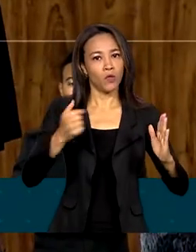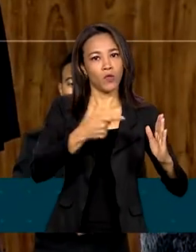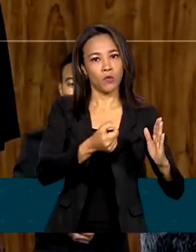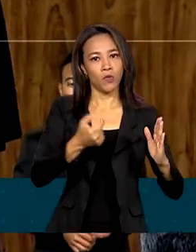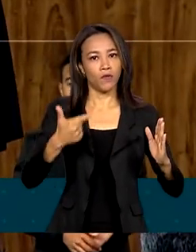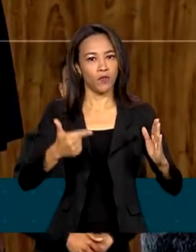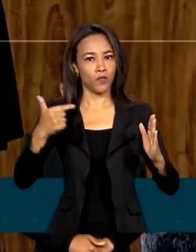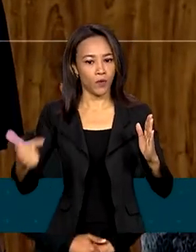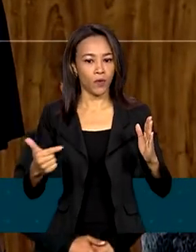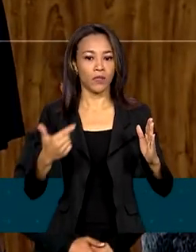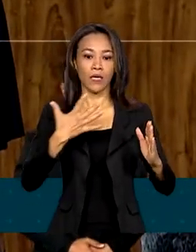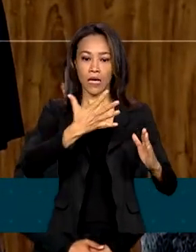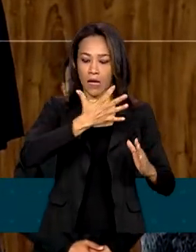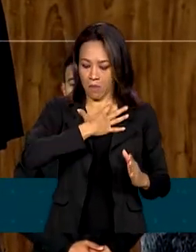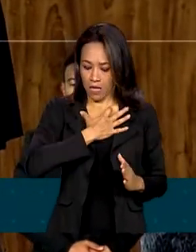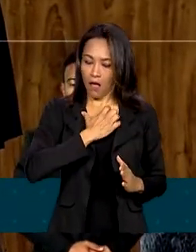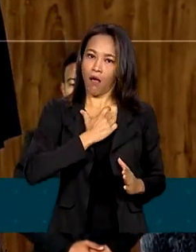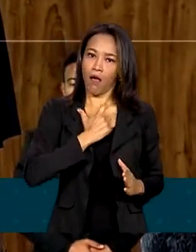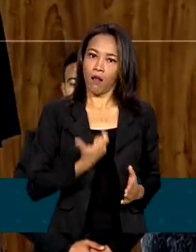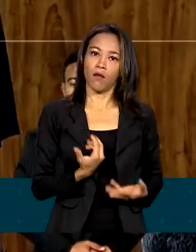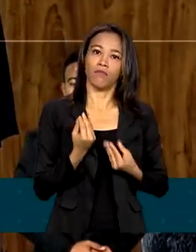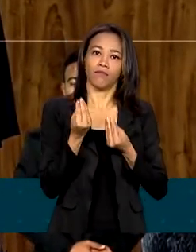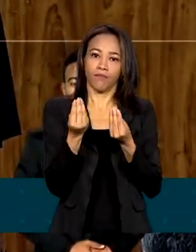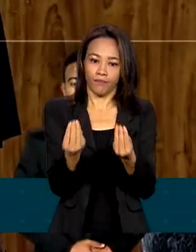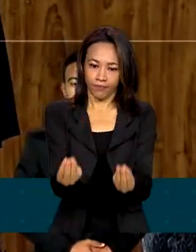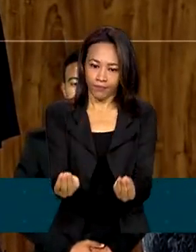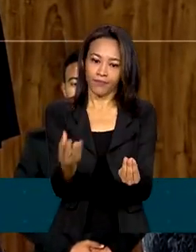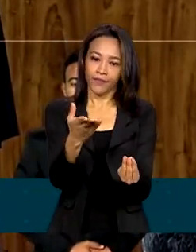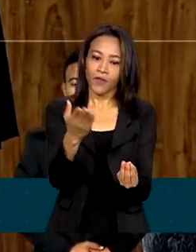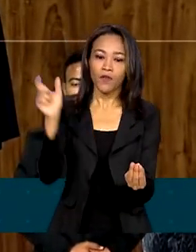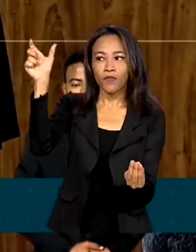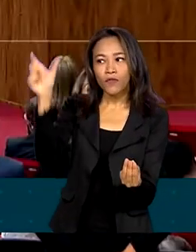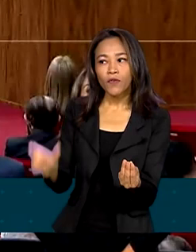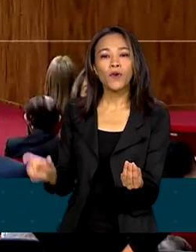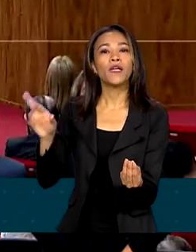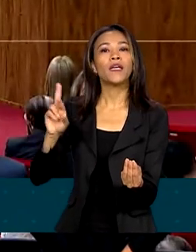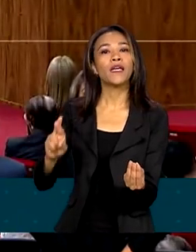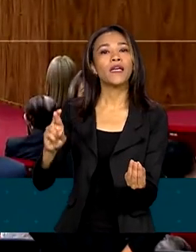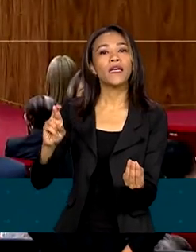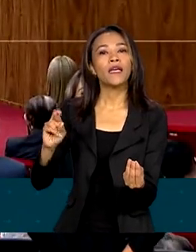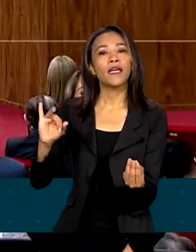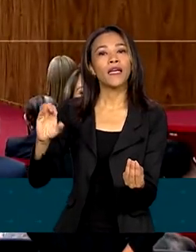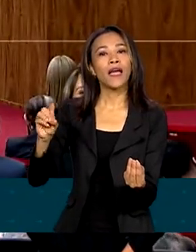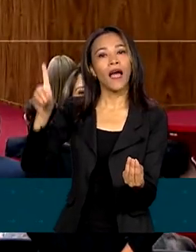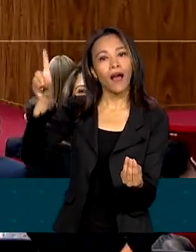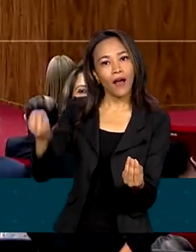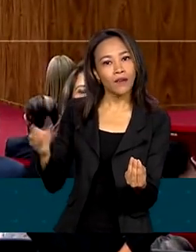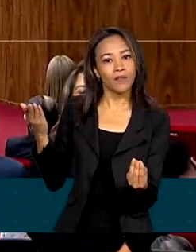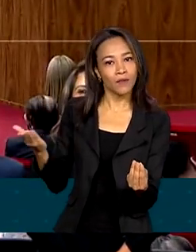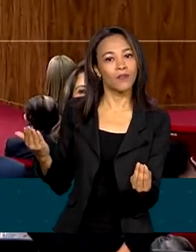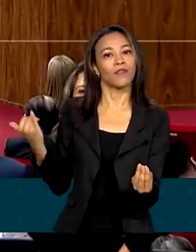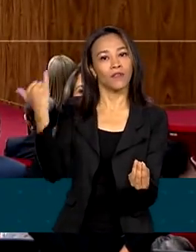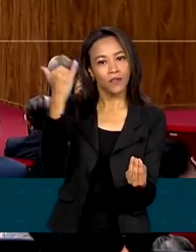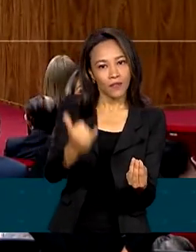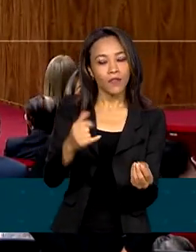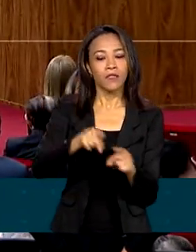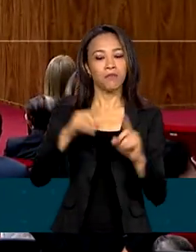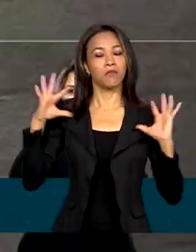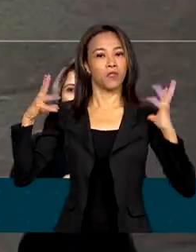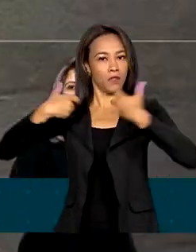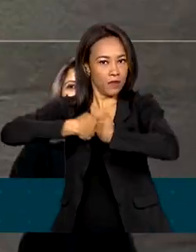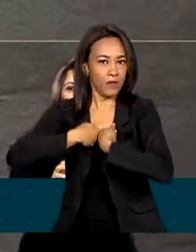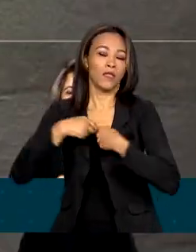presidente do Senado Federal foi proposta pelo ministro Ricardo Lewandowski e aprovada por unanimidade pelo plenário do